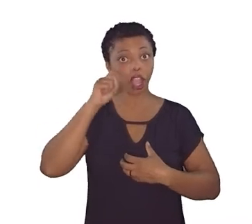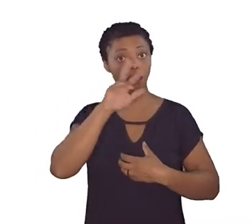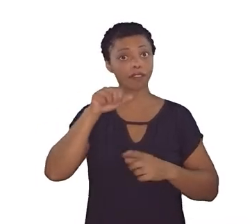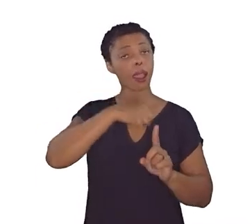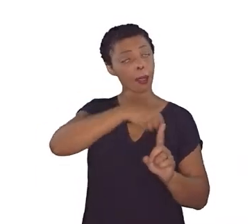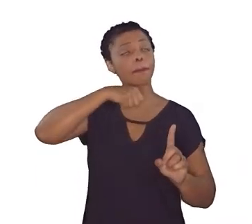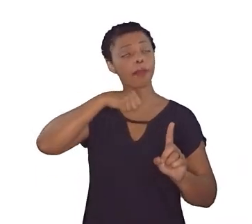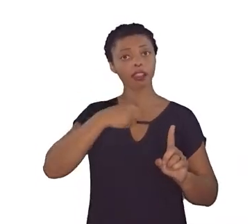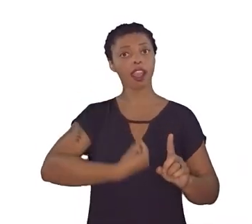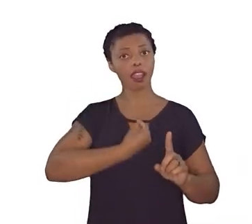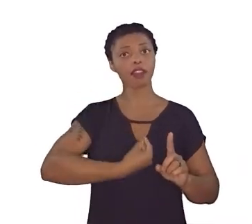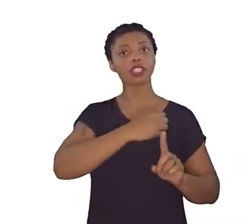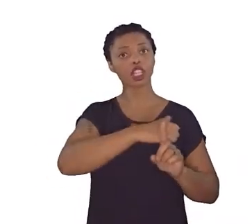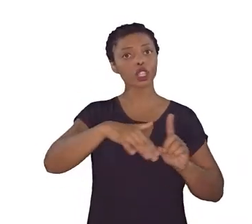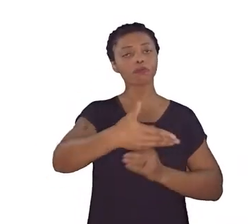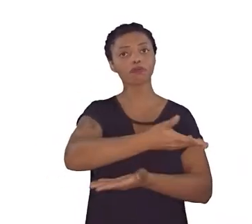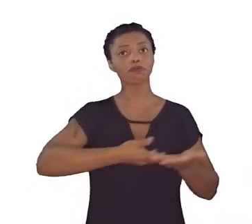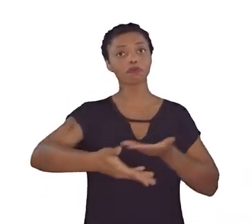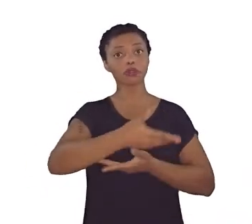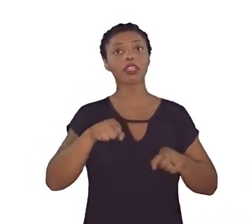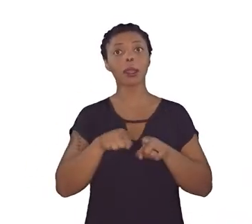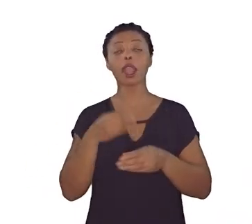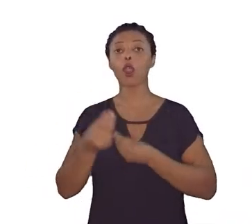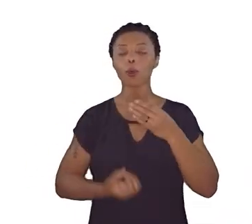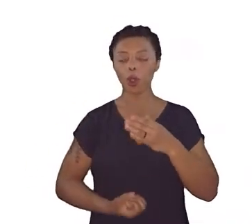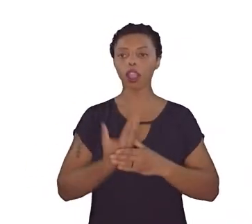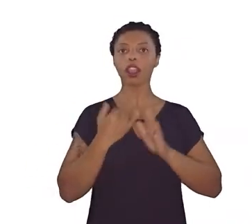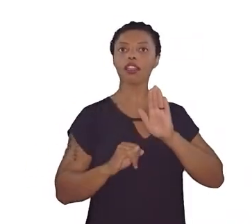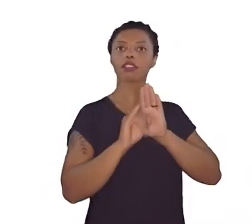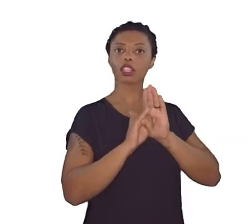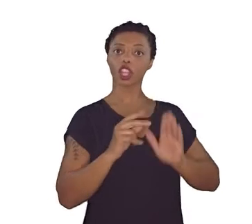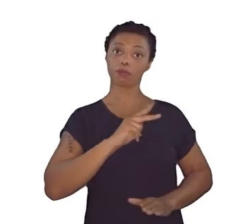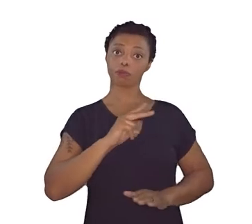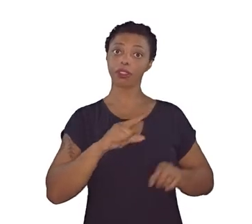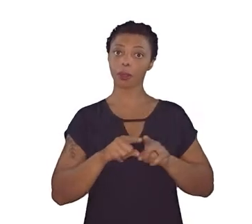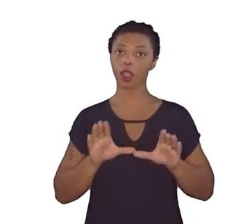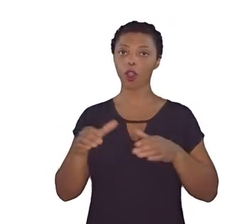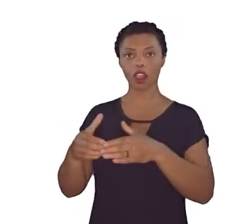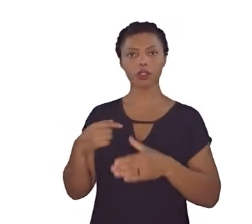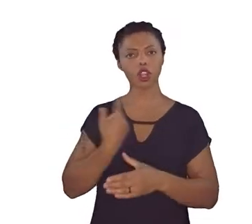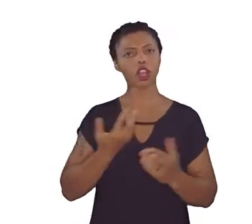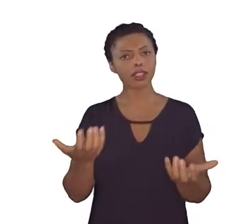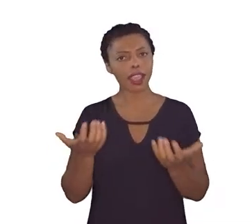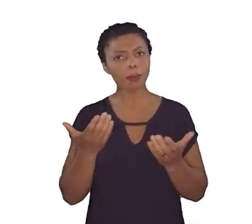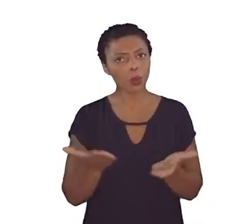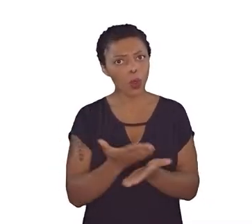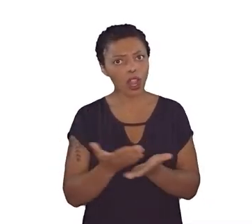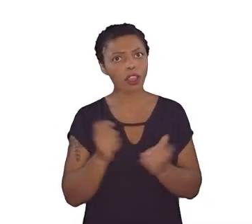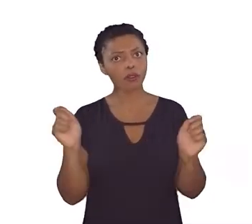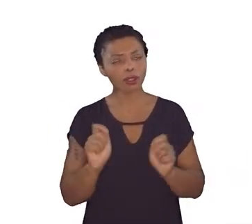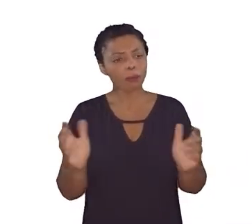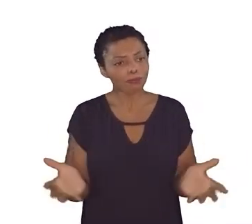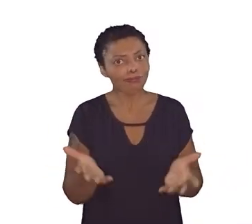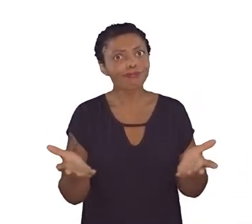e a elaboração das identidades individual e coletiva. Esperamos que as obras reforcem e valorizem o